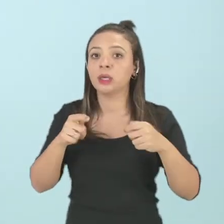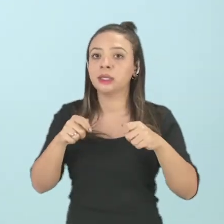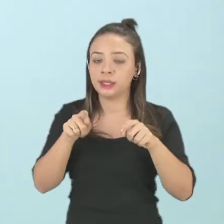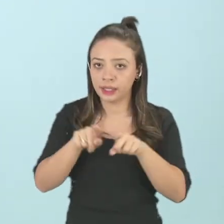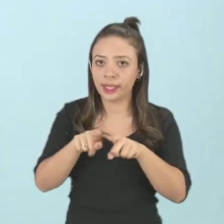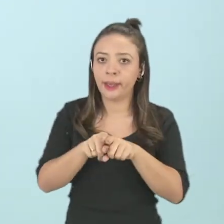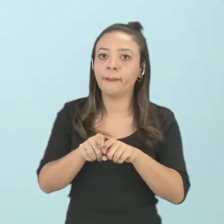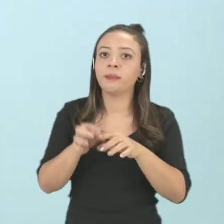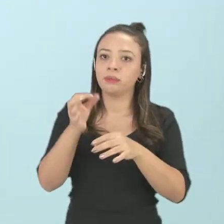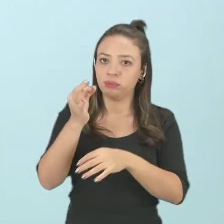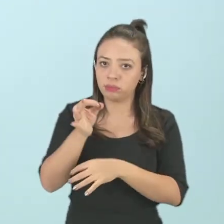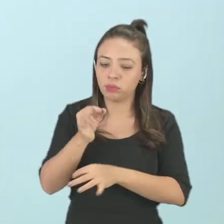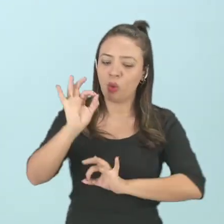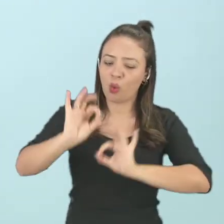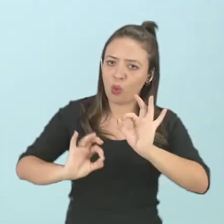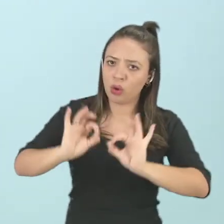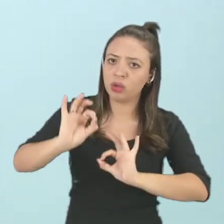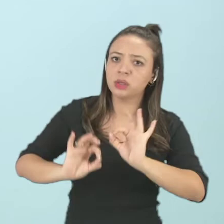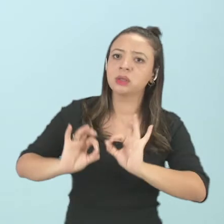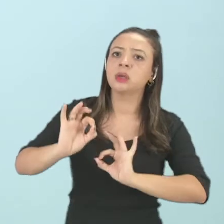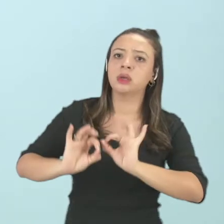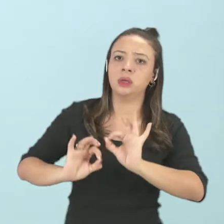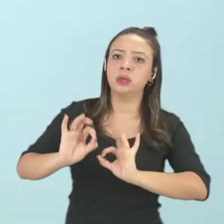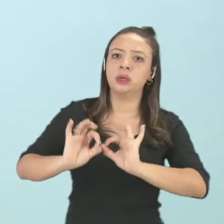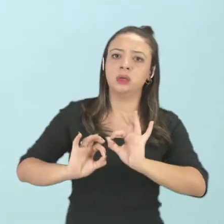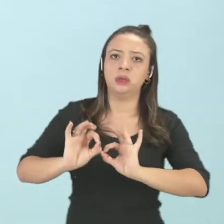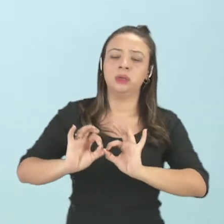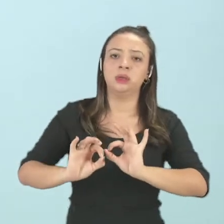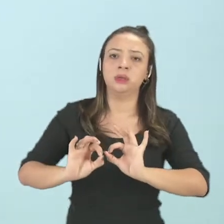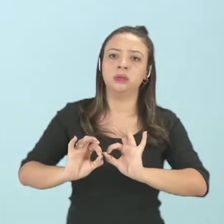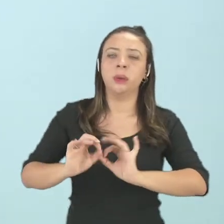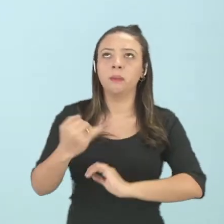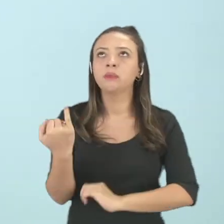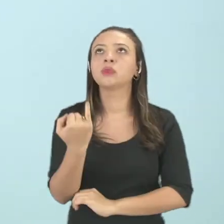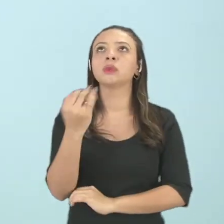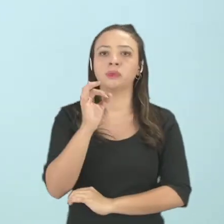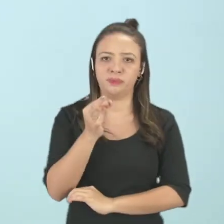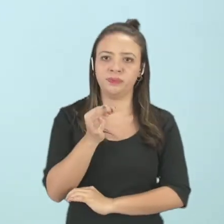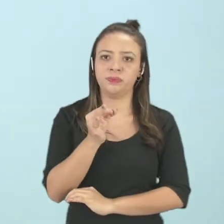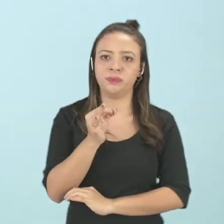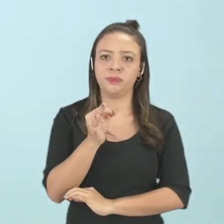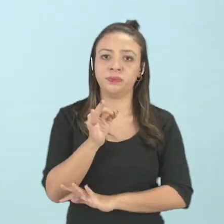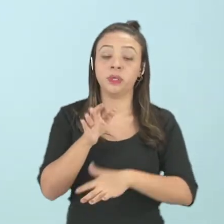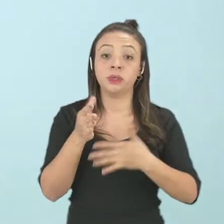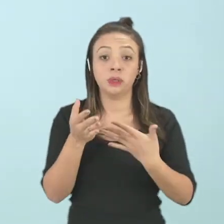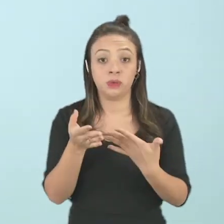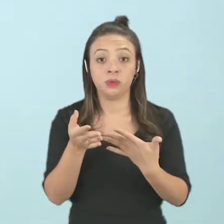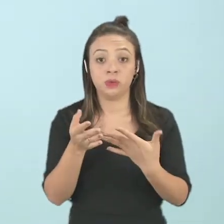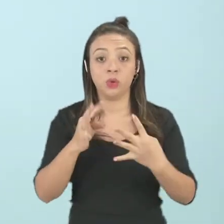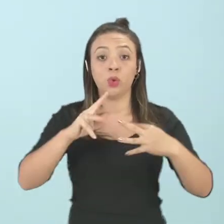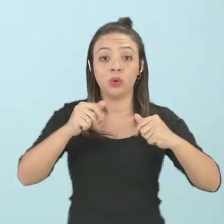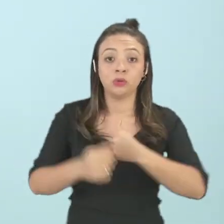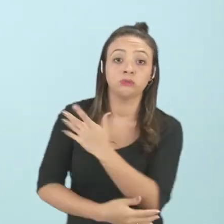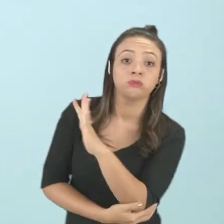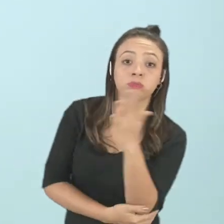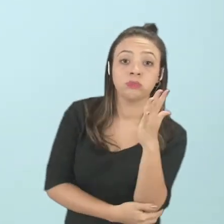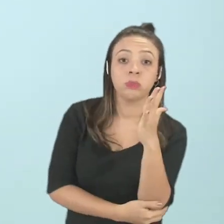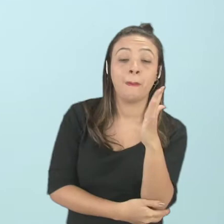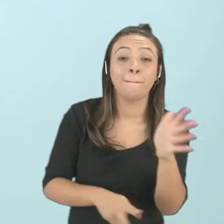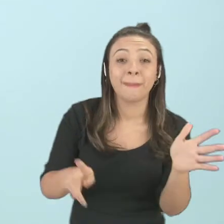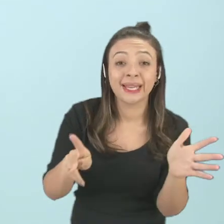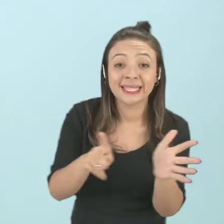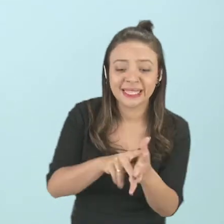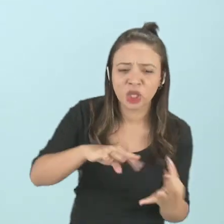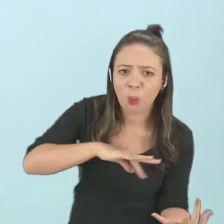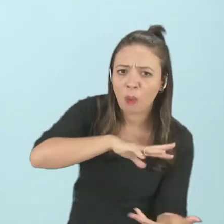Correta, uma forma planejada, uma forma manejada, certo? Os recursos naturais não são patrimônios da